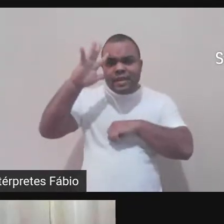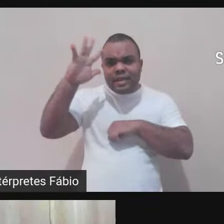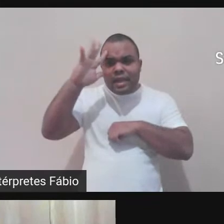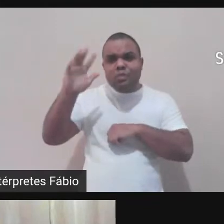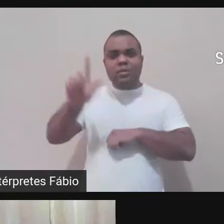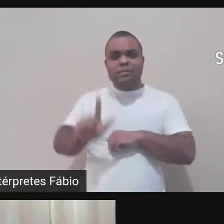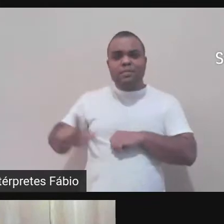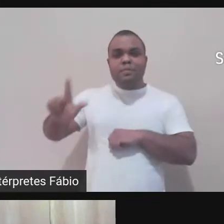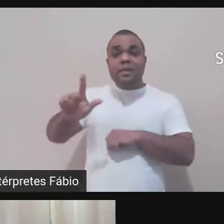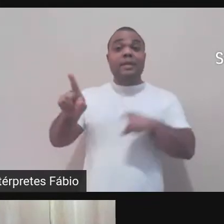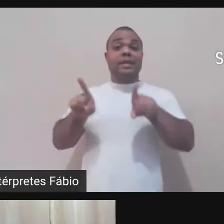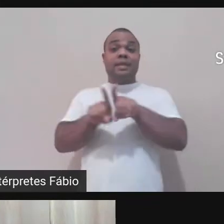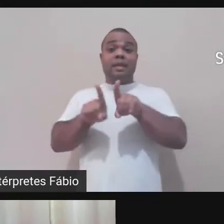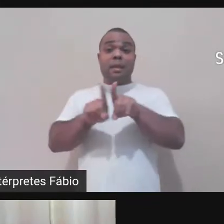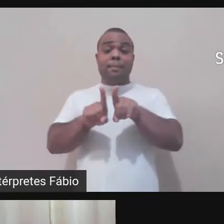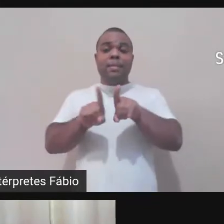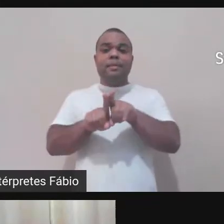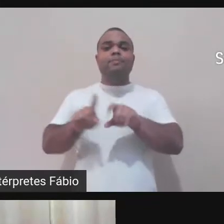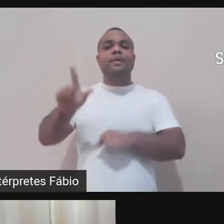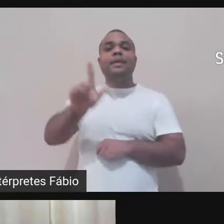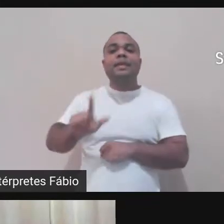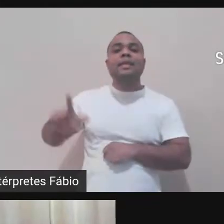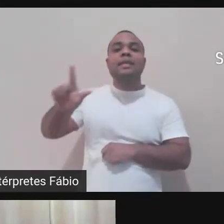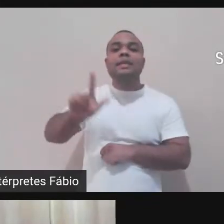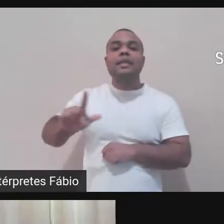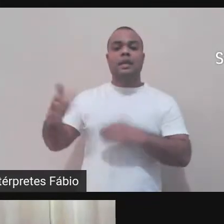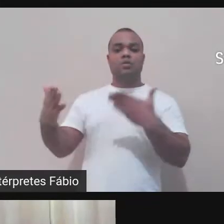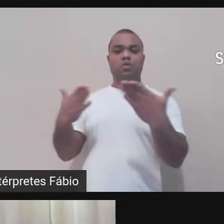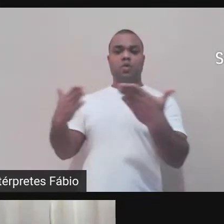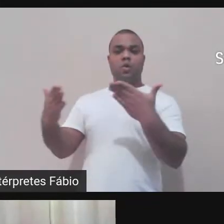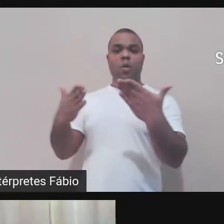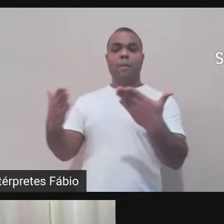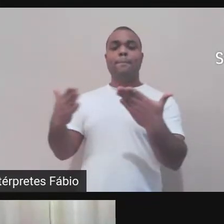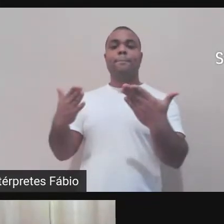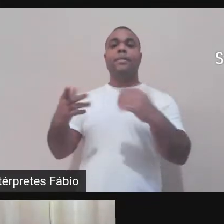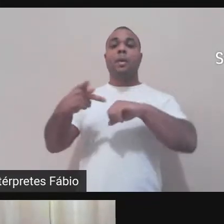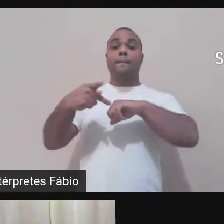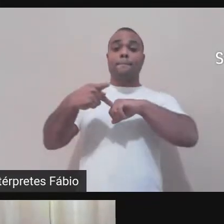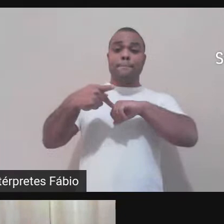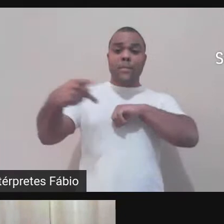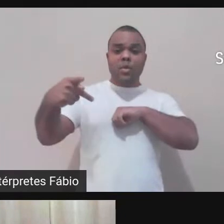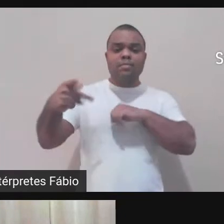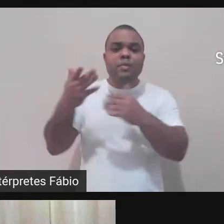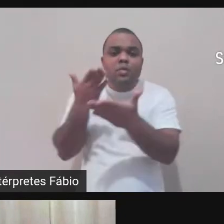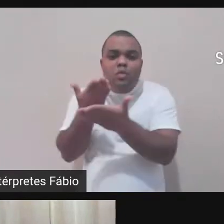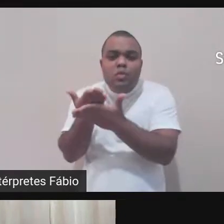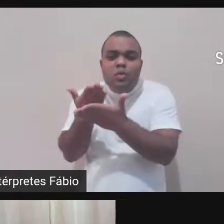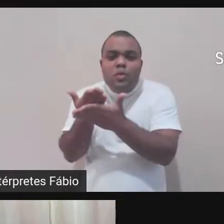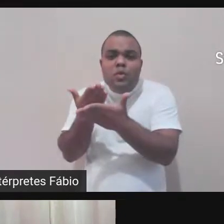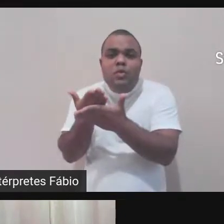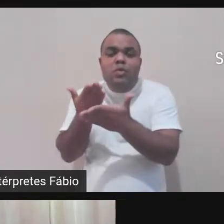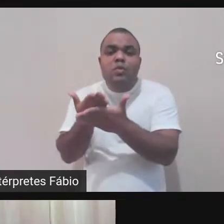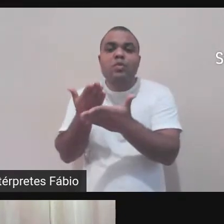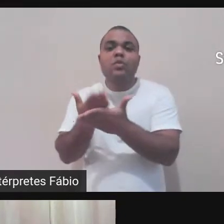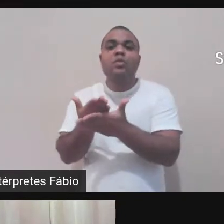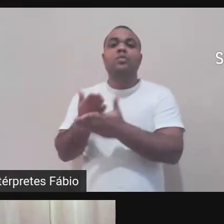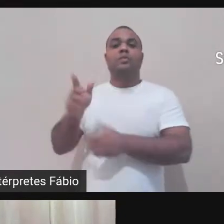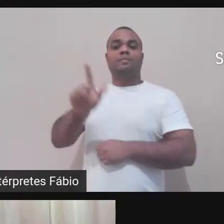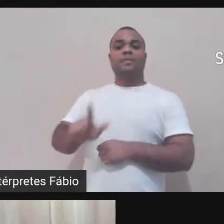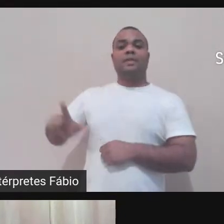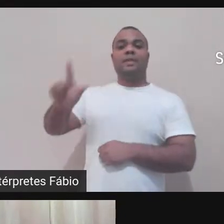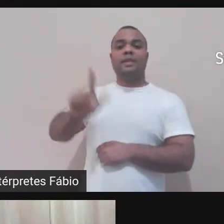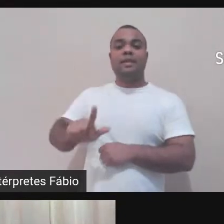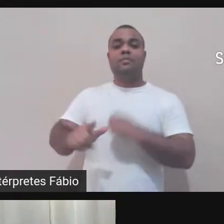Literatura Comparada pelo programa de pós-graduação em Estudos Literários da UFMG, com mobilidade da